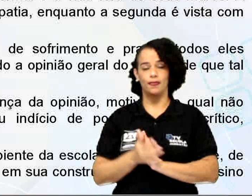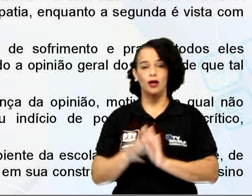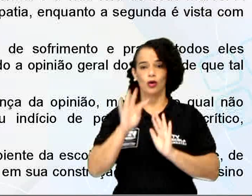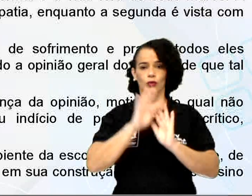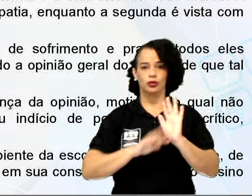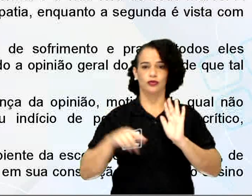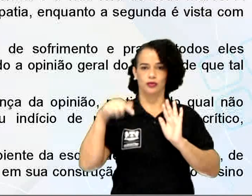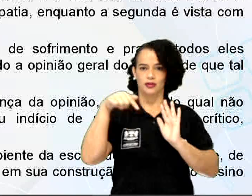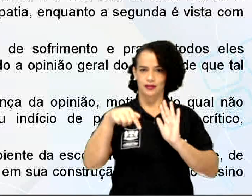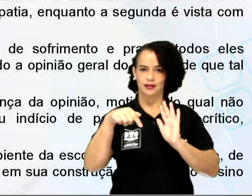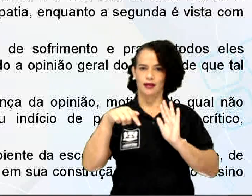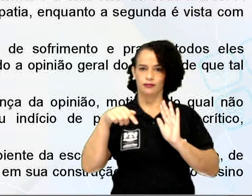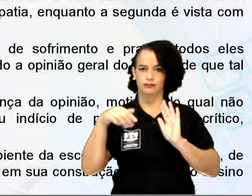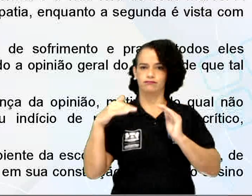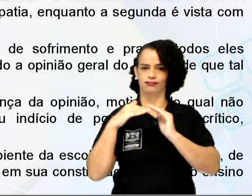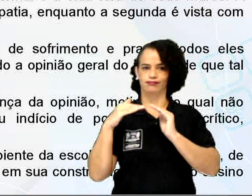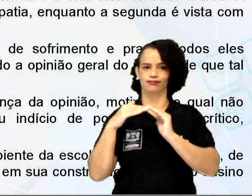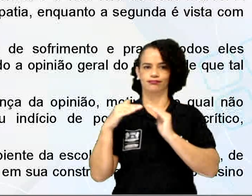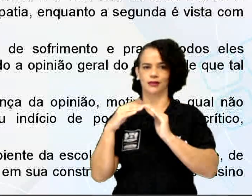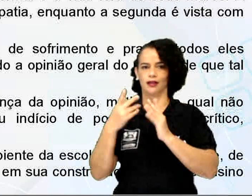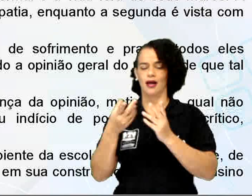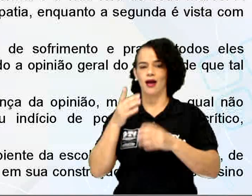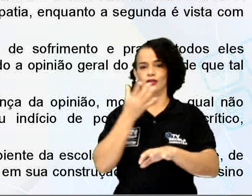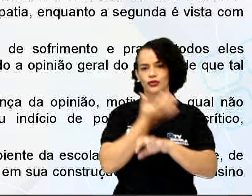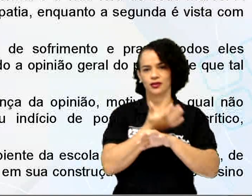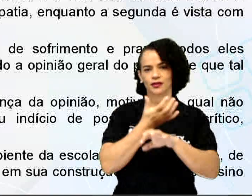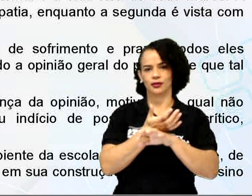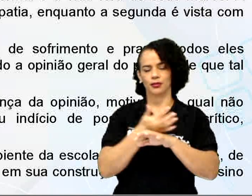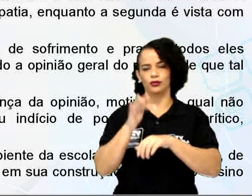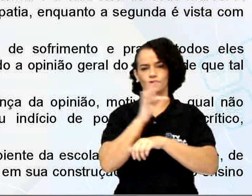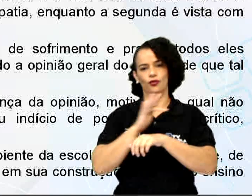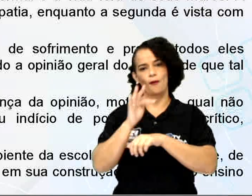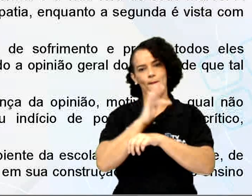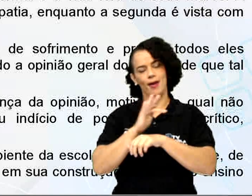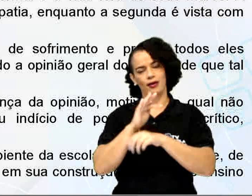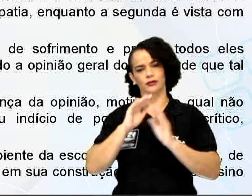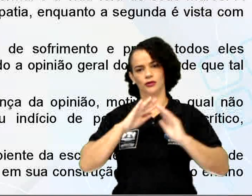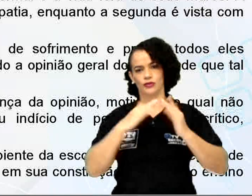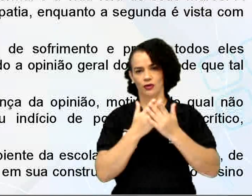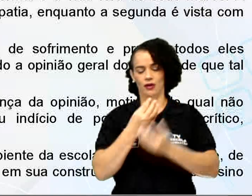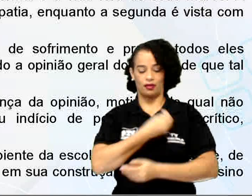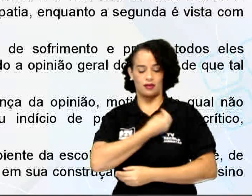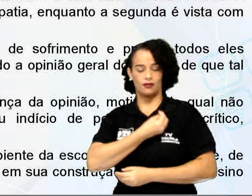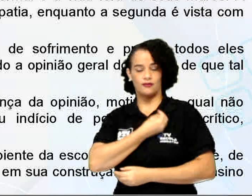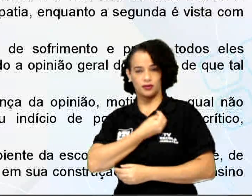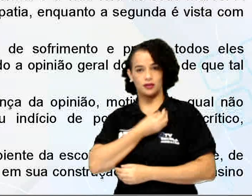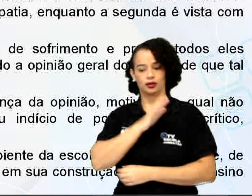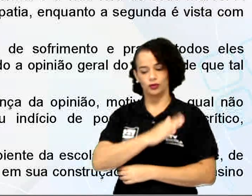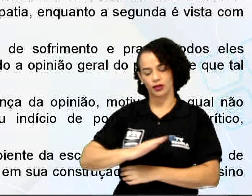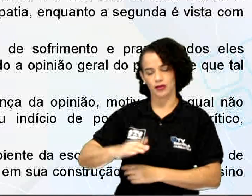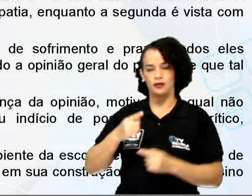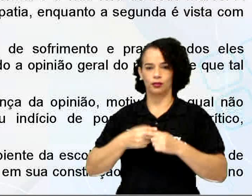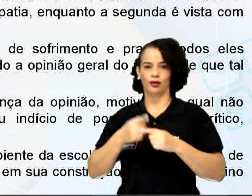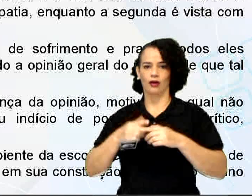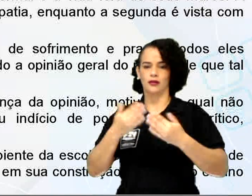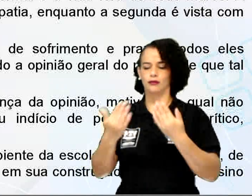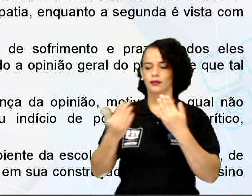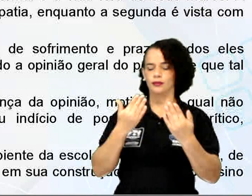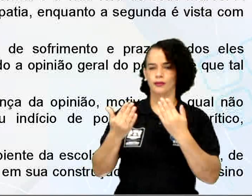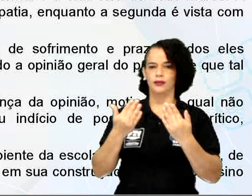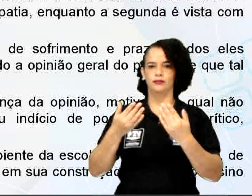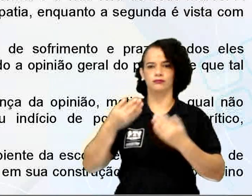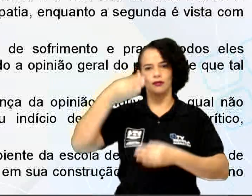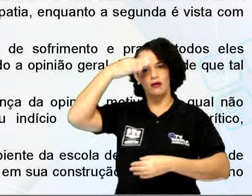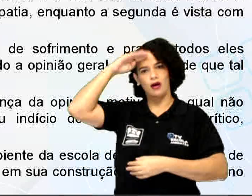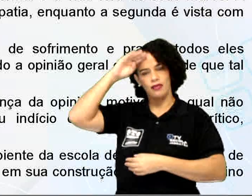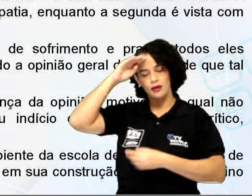importância das disciplinas formais da escola na vida de uma criança, pois estabelece uma comparação entre o mundo acadêmico